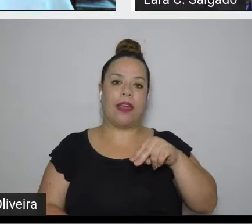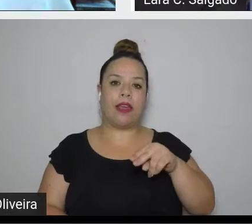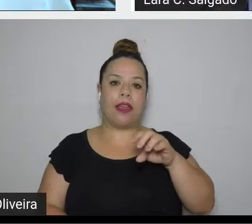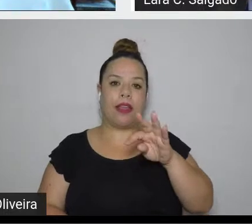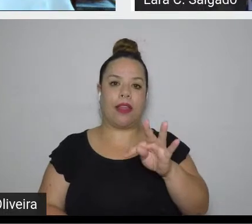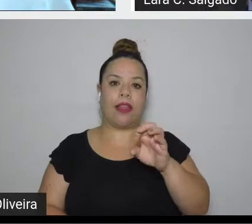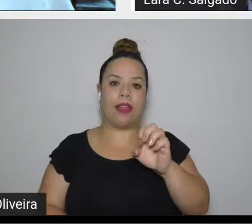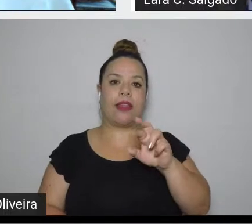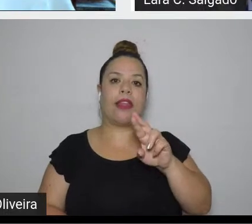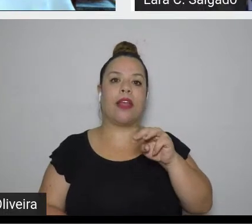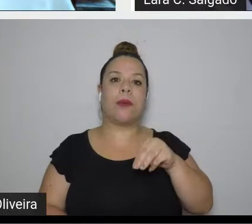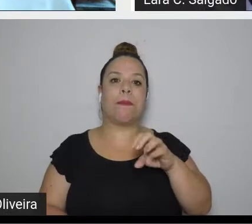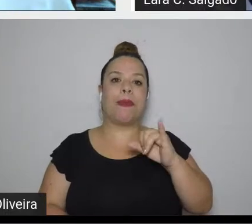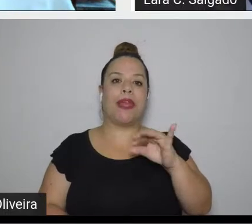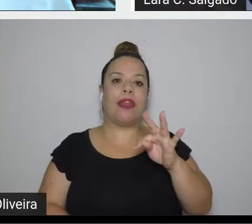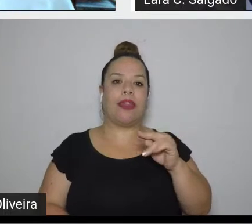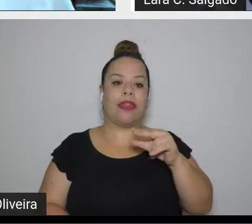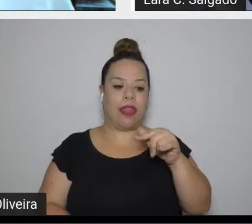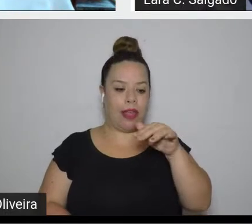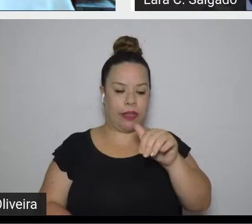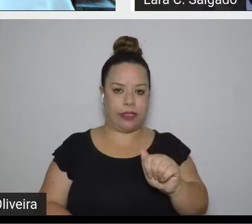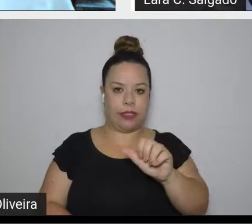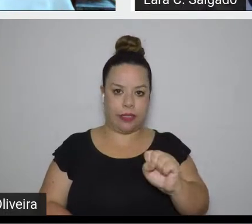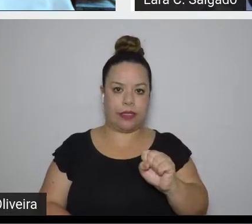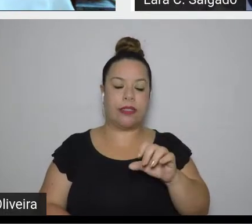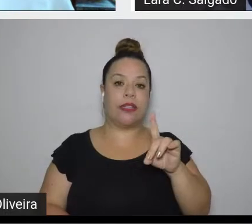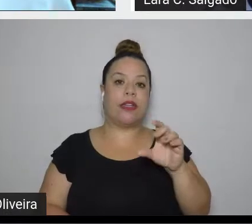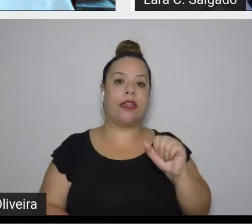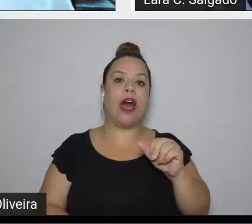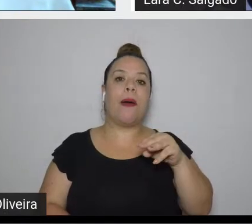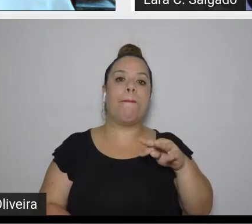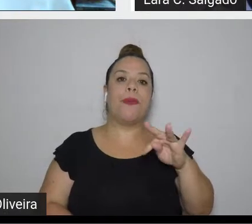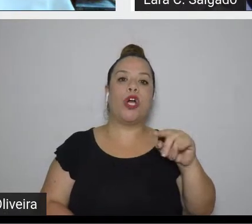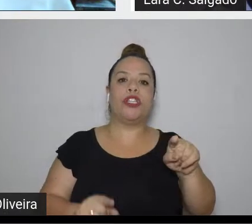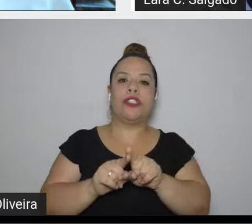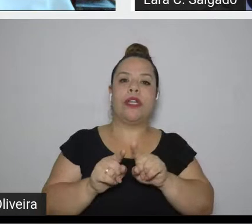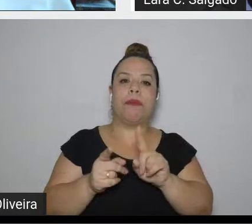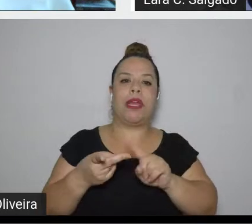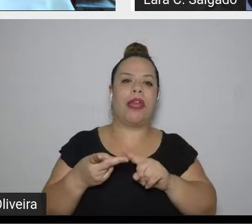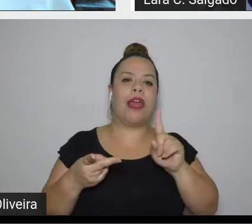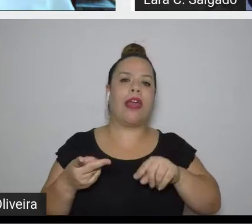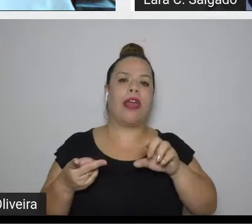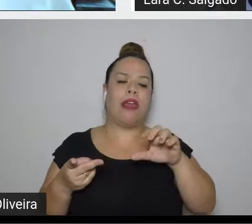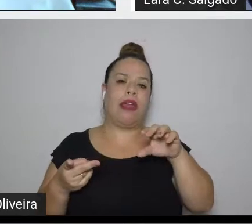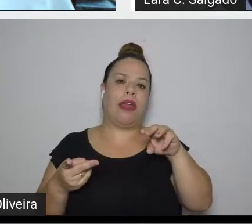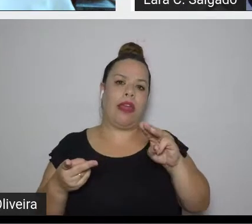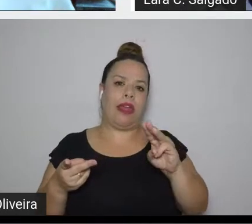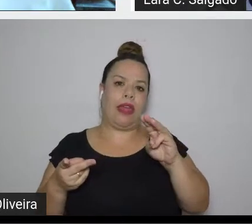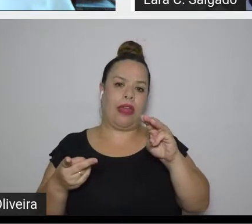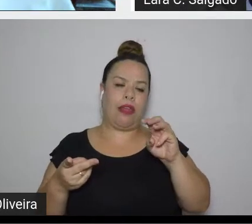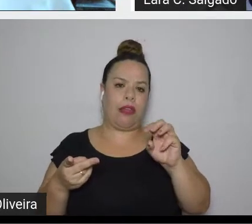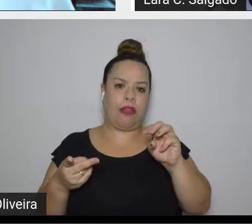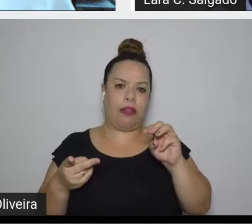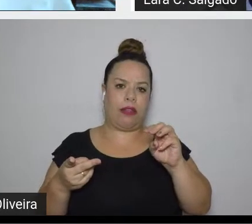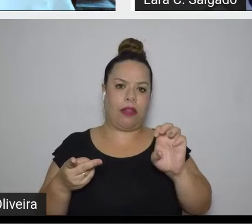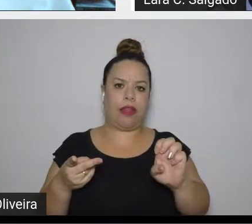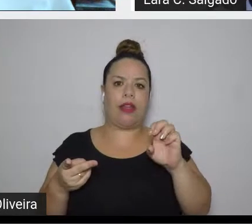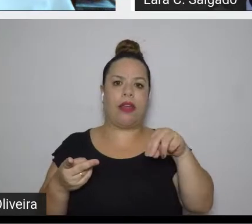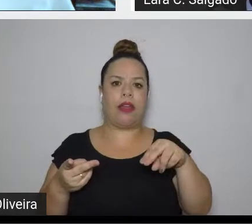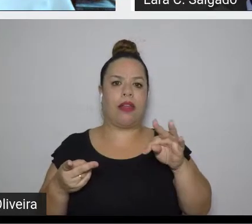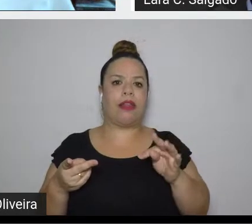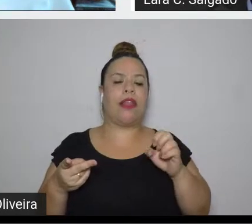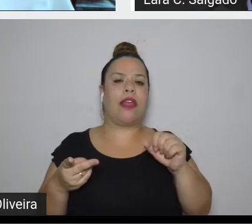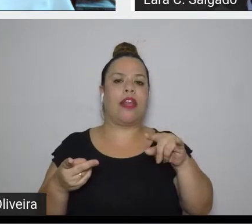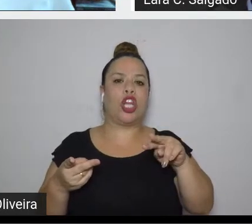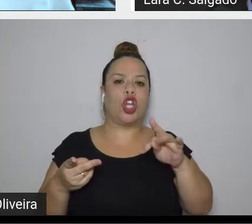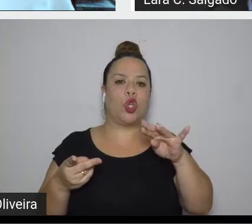elefante, são obras deliciosas de se ler, mas é óbvio que não